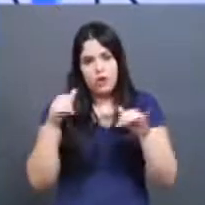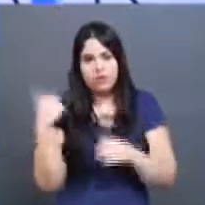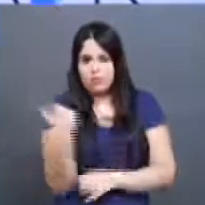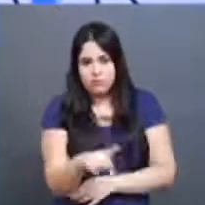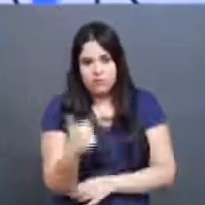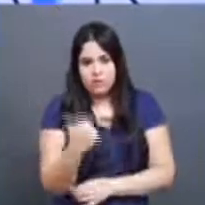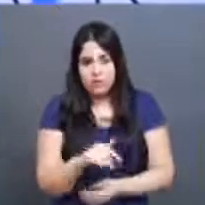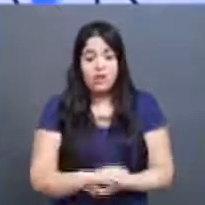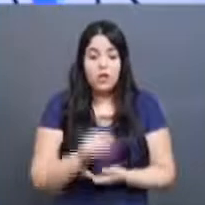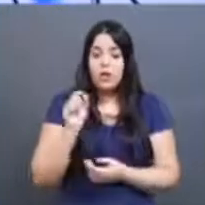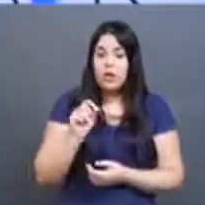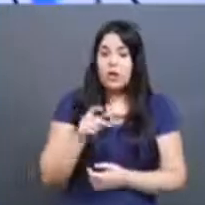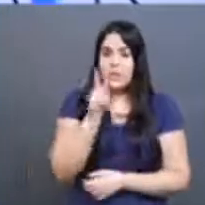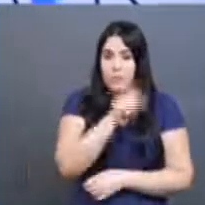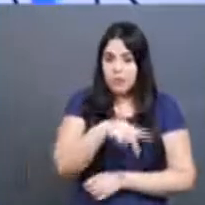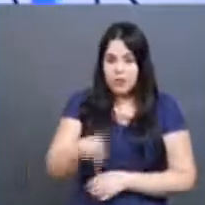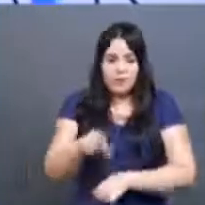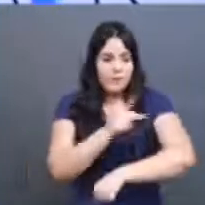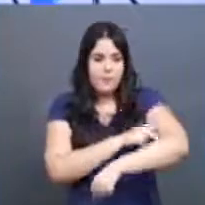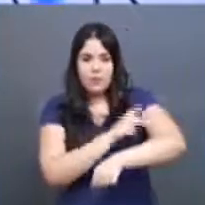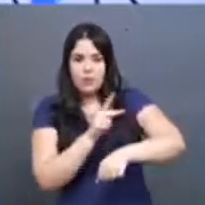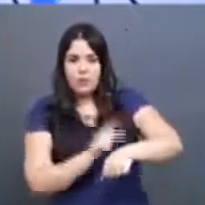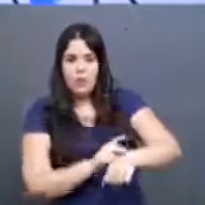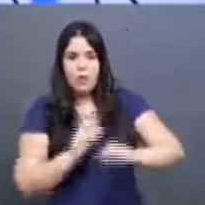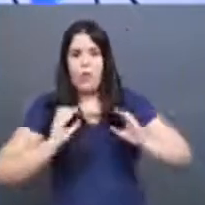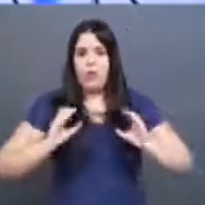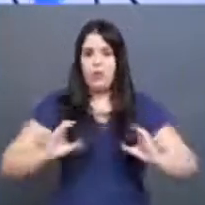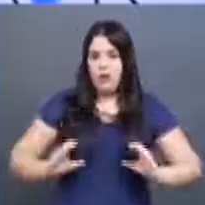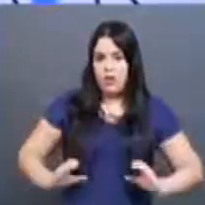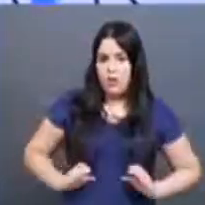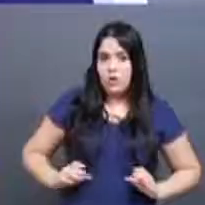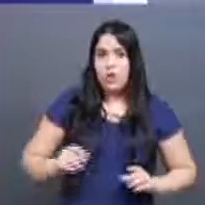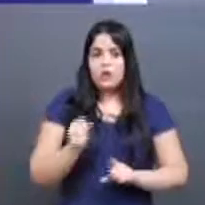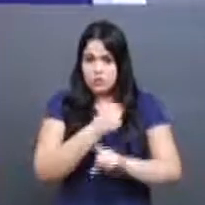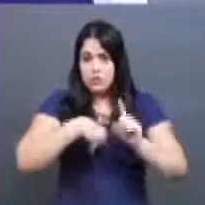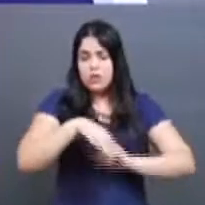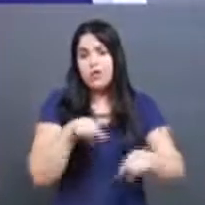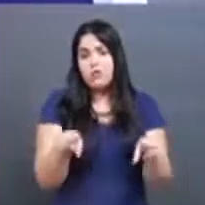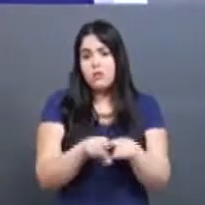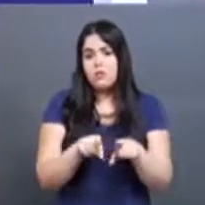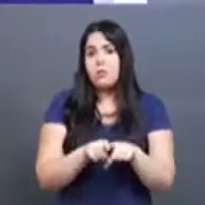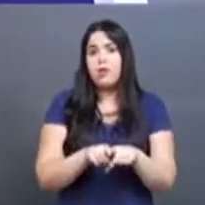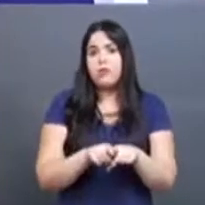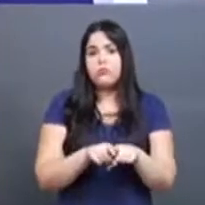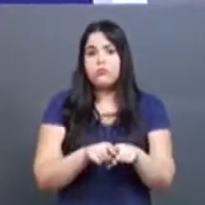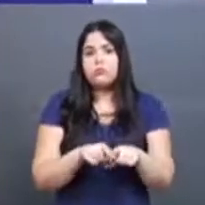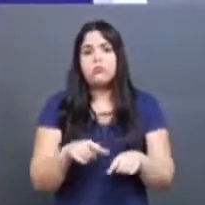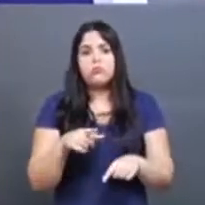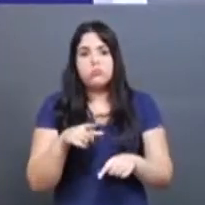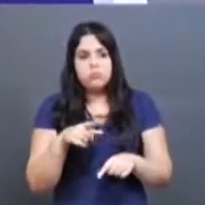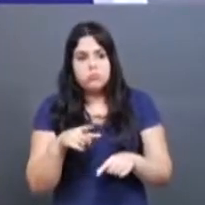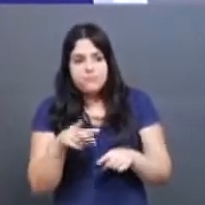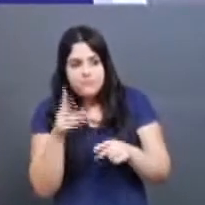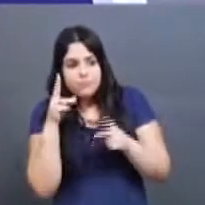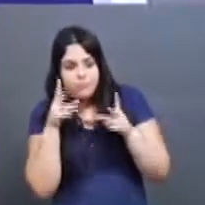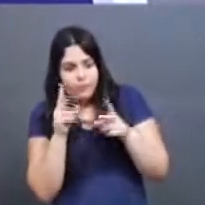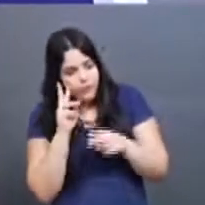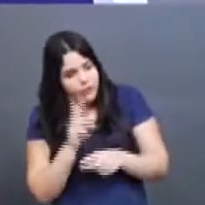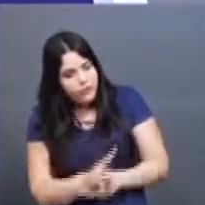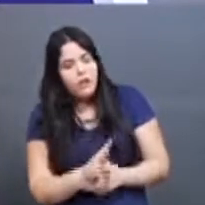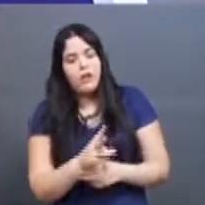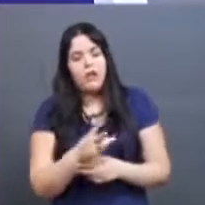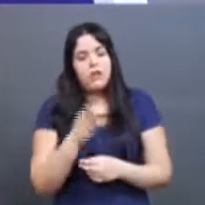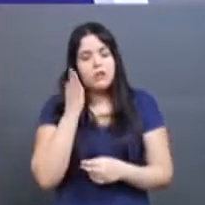professores, pedagogos, coordenadores e a sociedade como um todo tenham essa preparação para lidar com esse